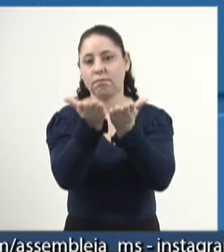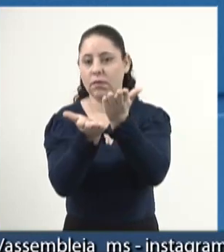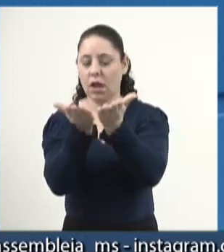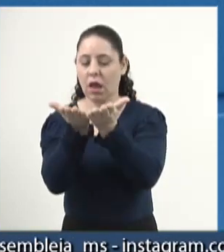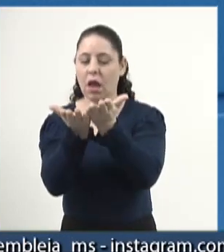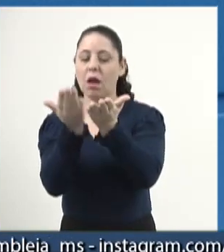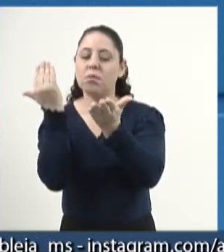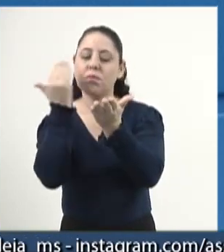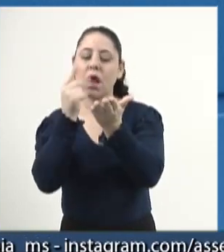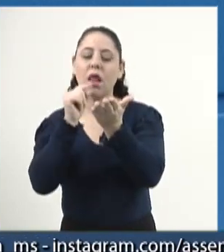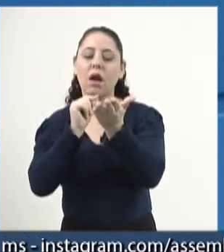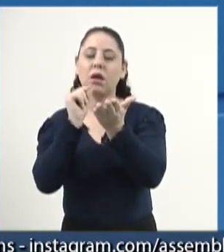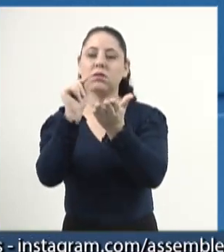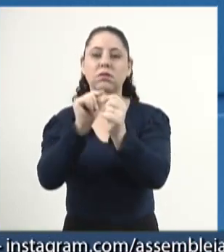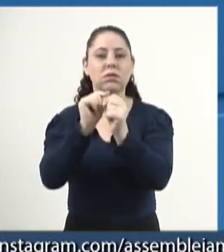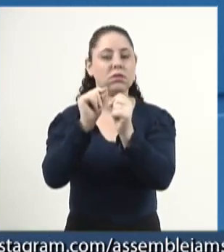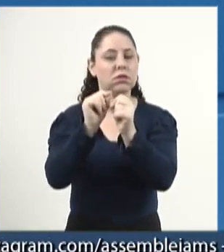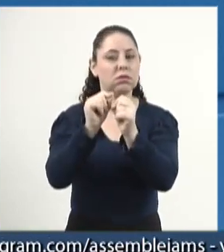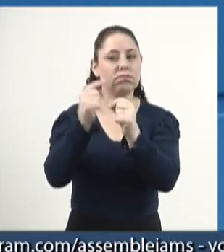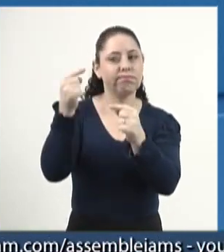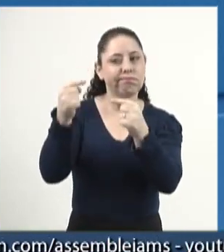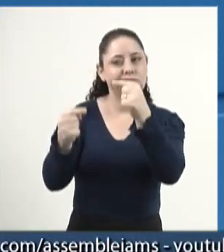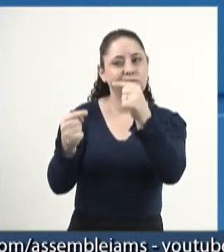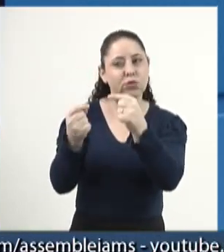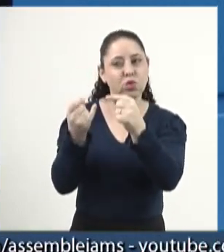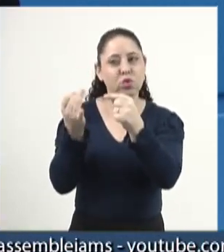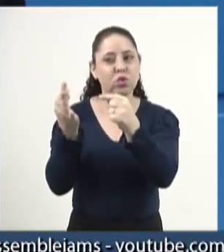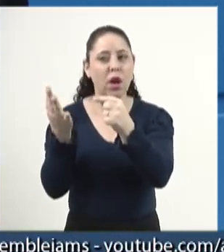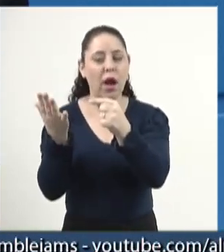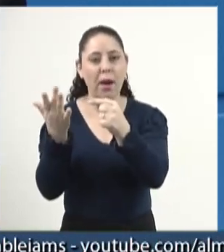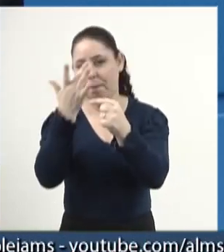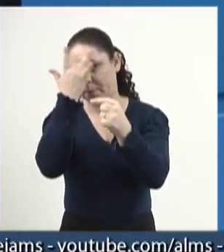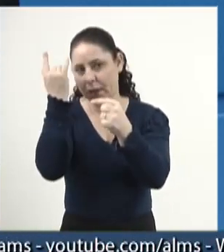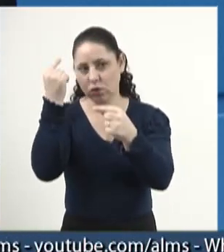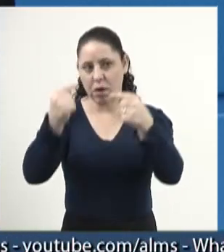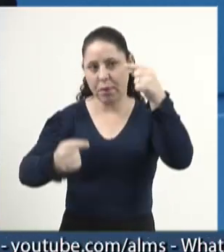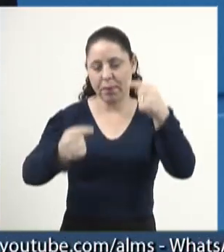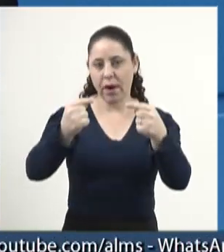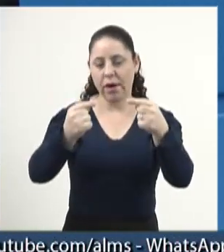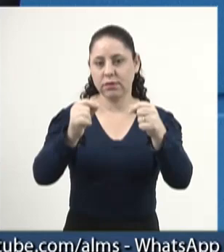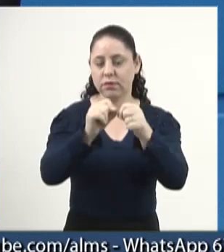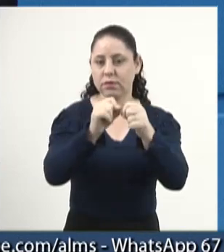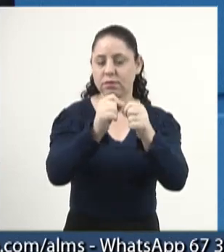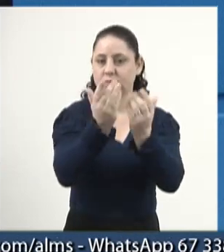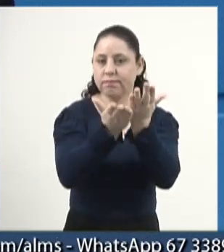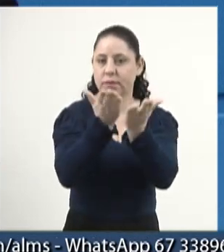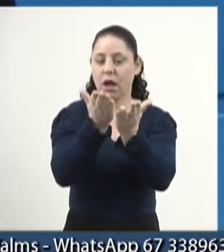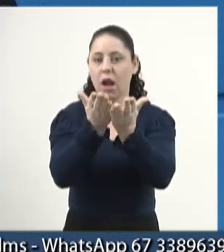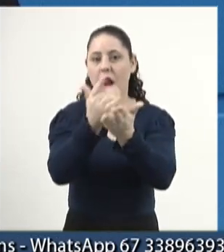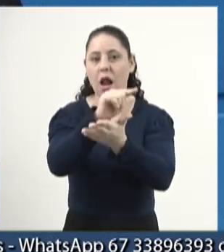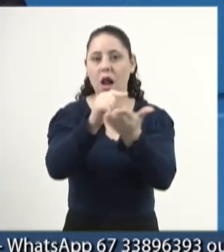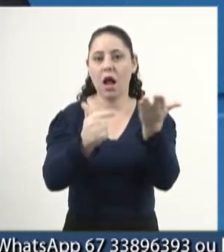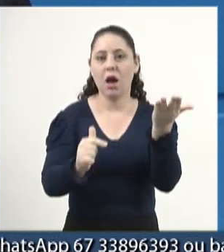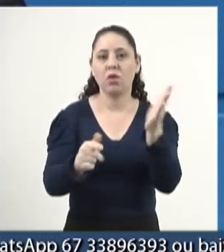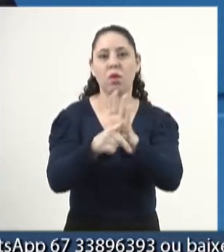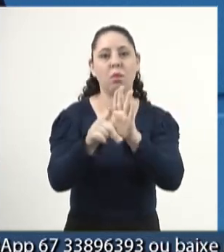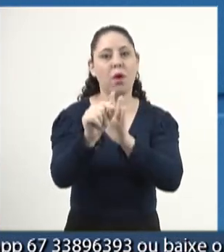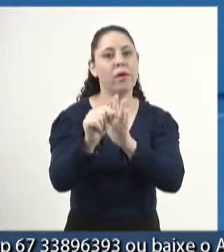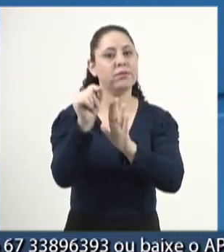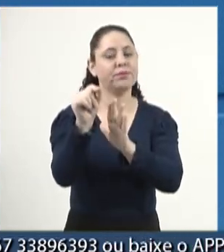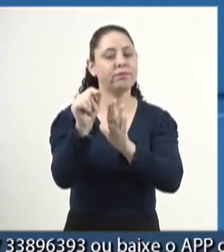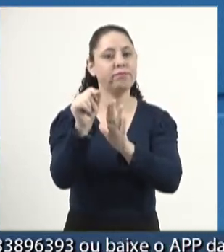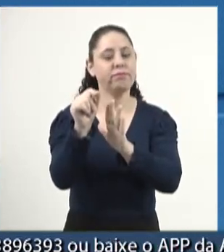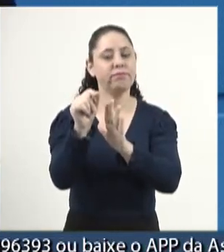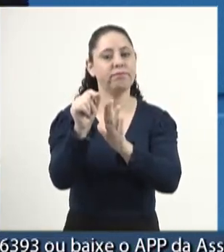de limitação de concorrência para a prestação de serviço de emissão de laudos, numa